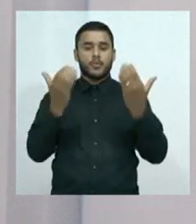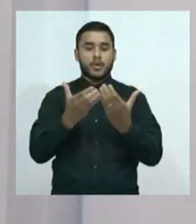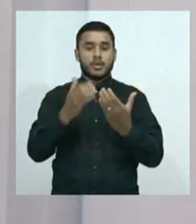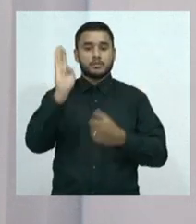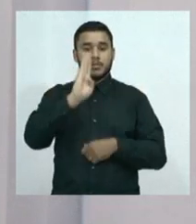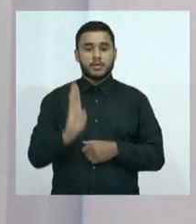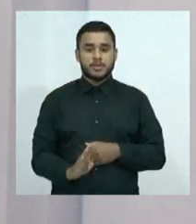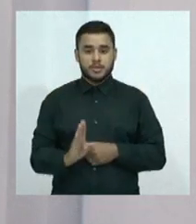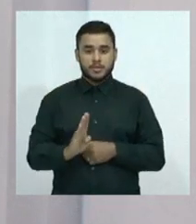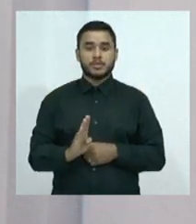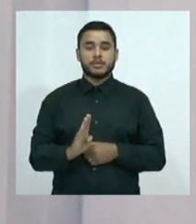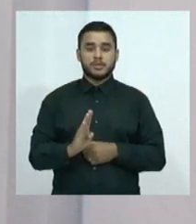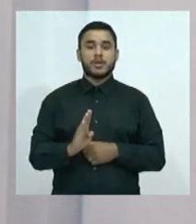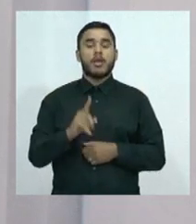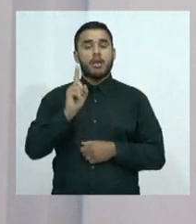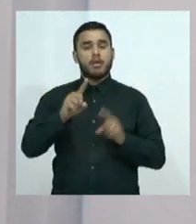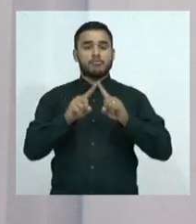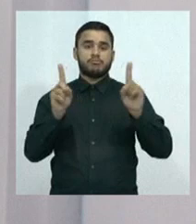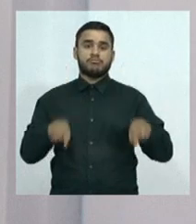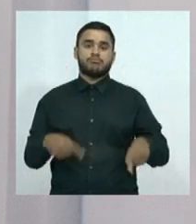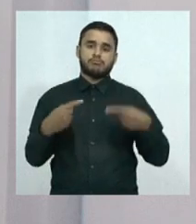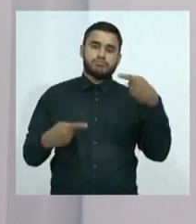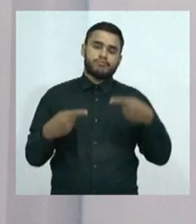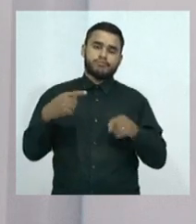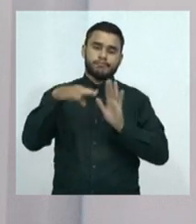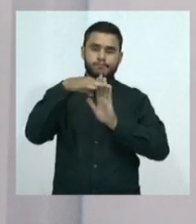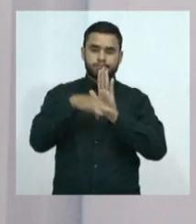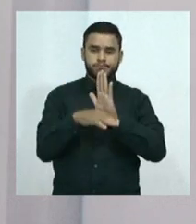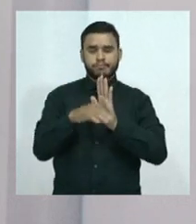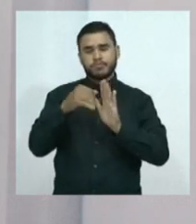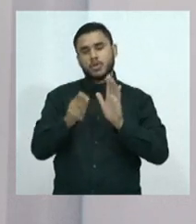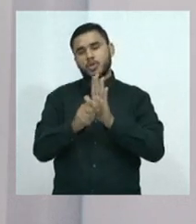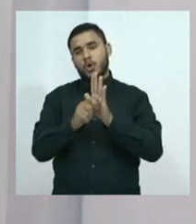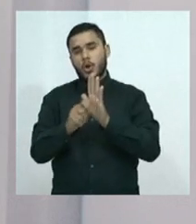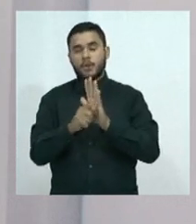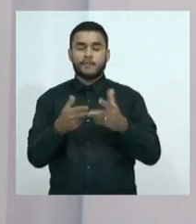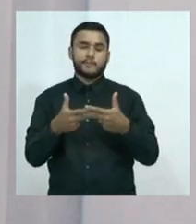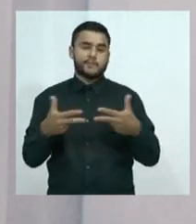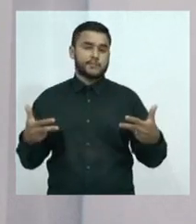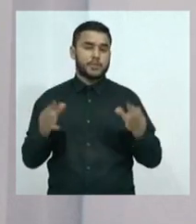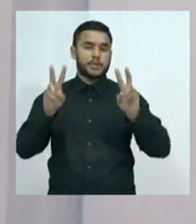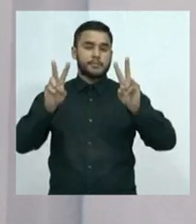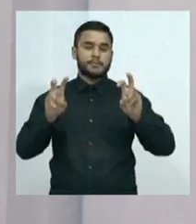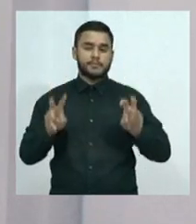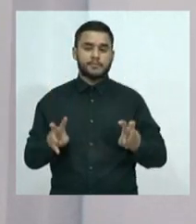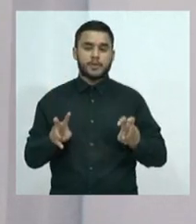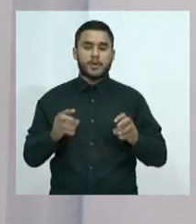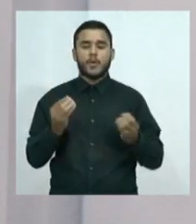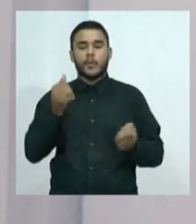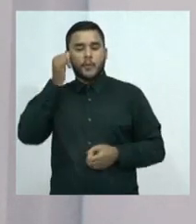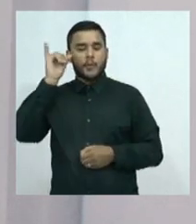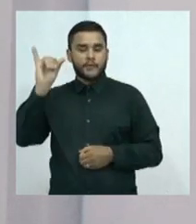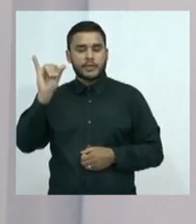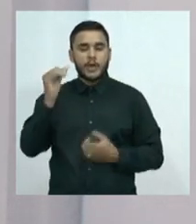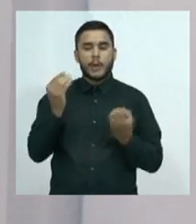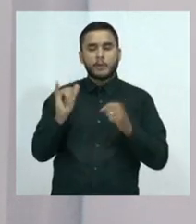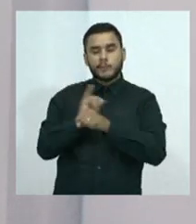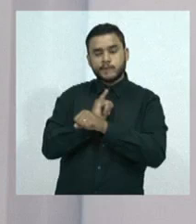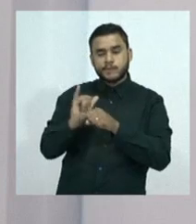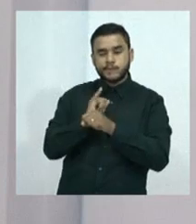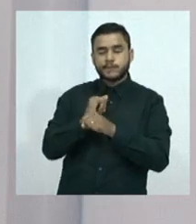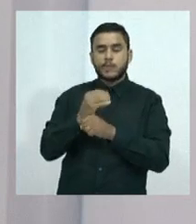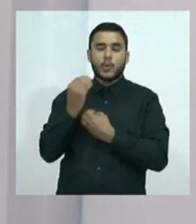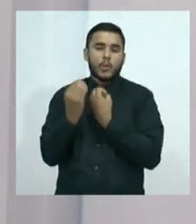Políticas Públicas sobre Drogas, que vai abordar diversos temas que envolvem tanto a política sobre drogas, quanto